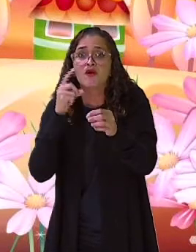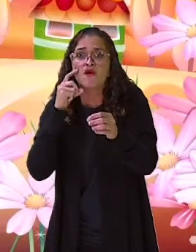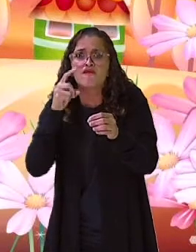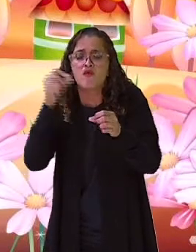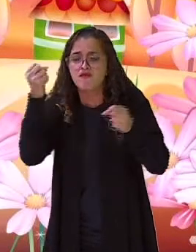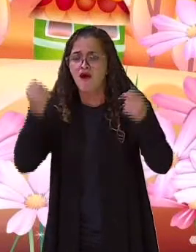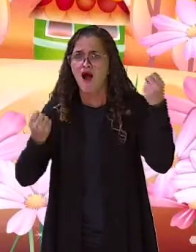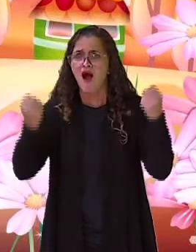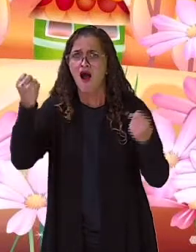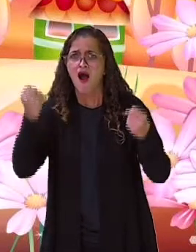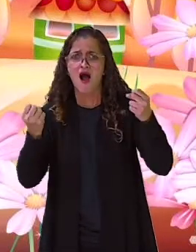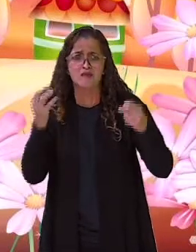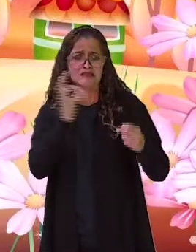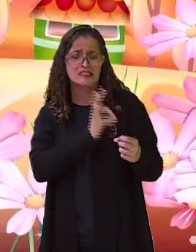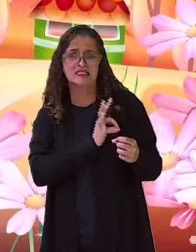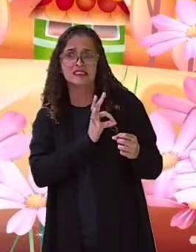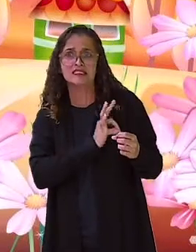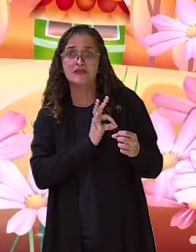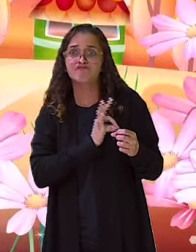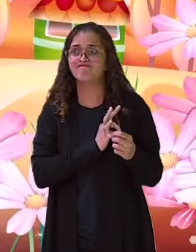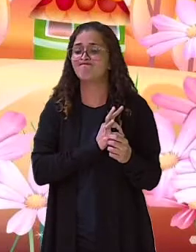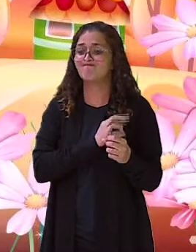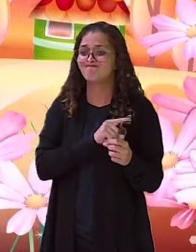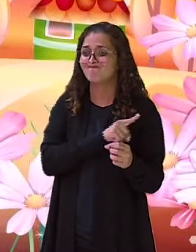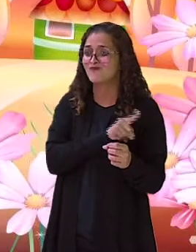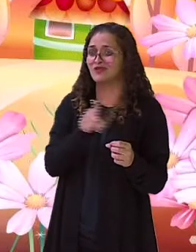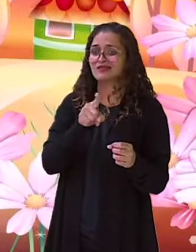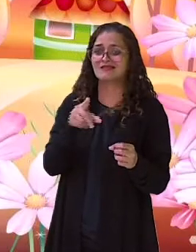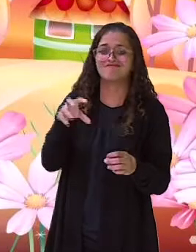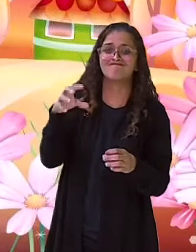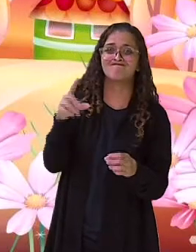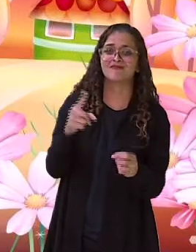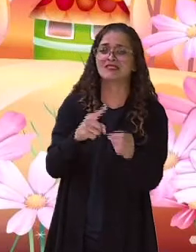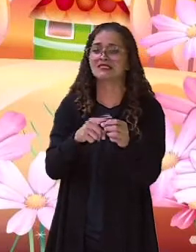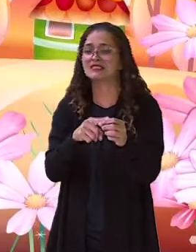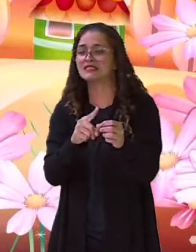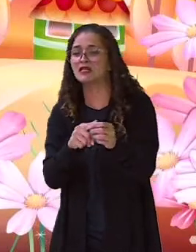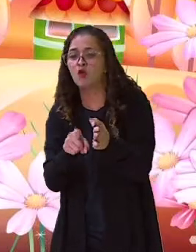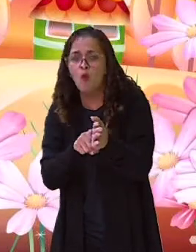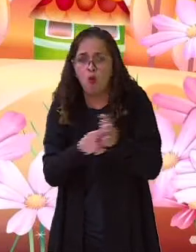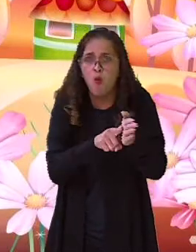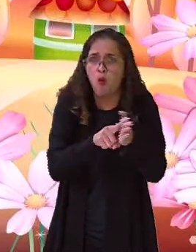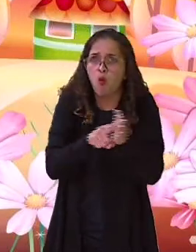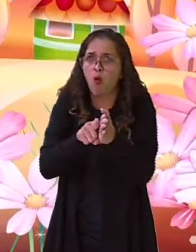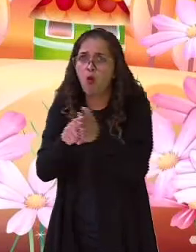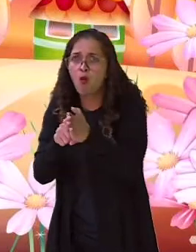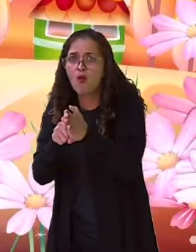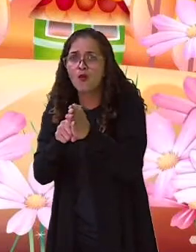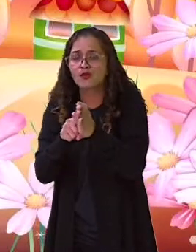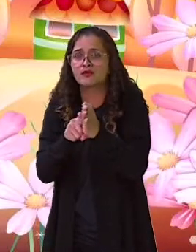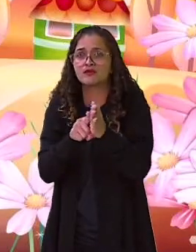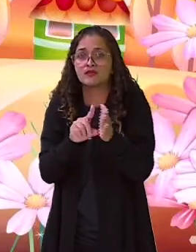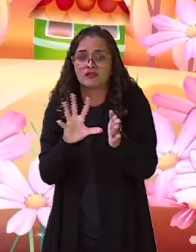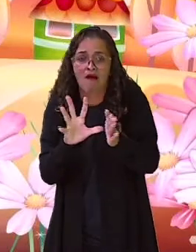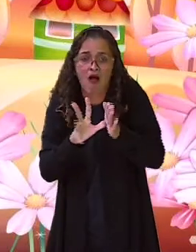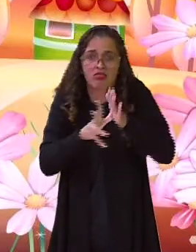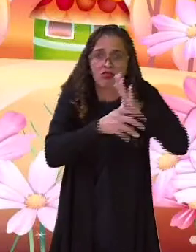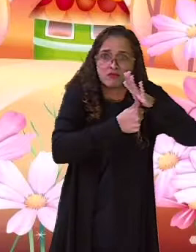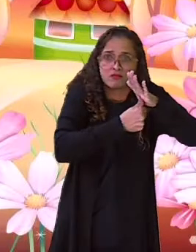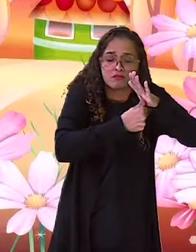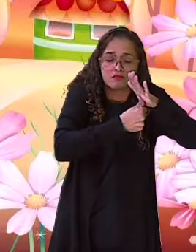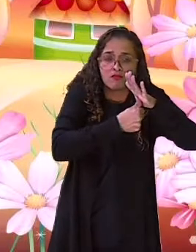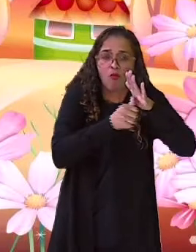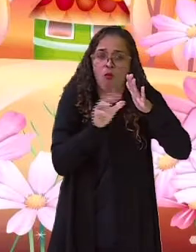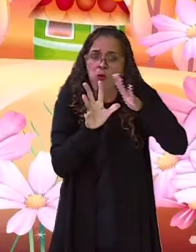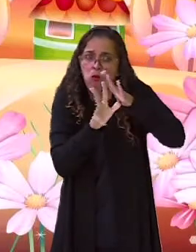A polícia estava investigando o assalto. Pediu para que o homem abrisse o saco. Ao